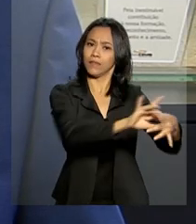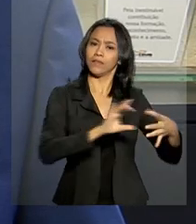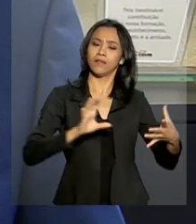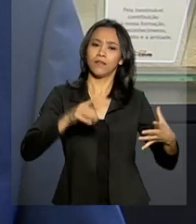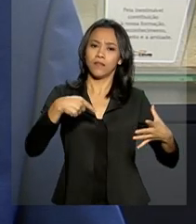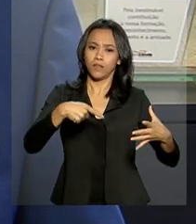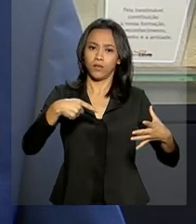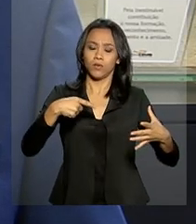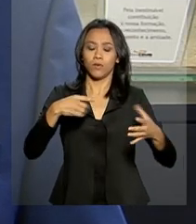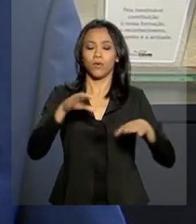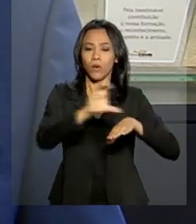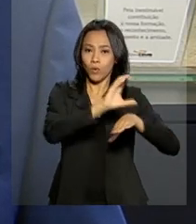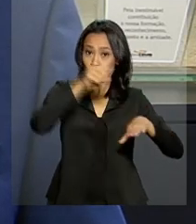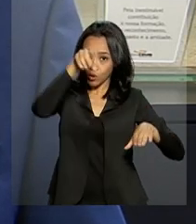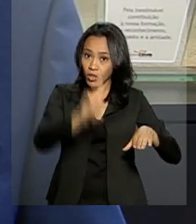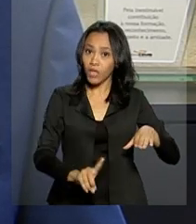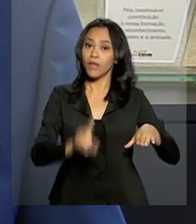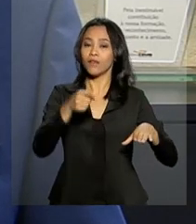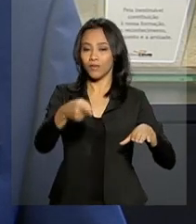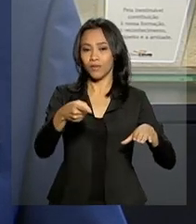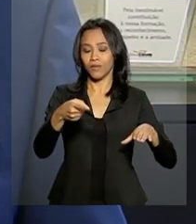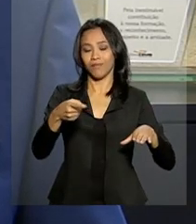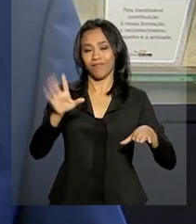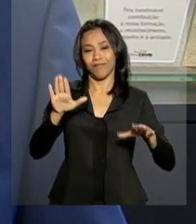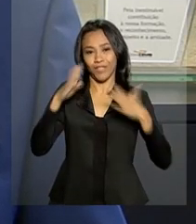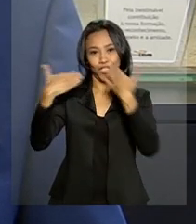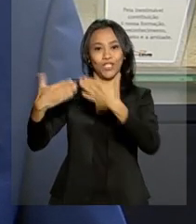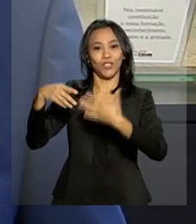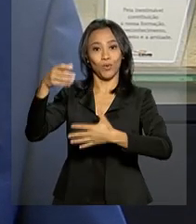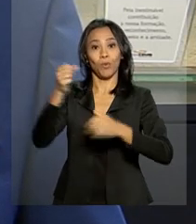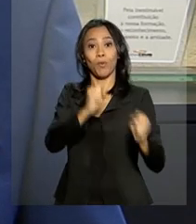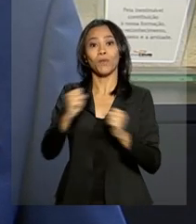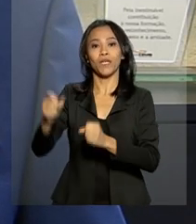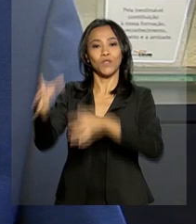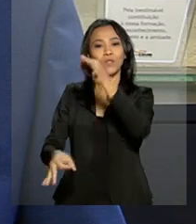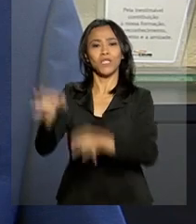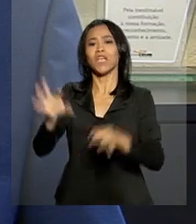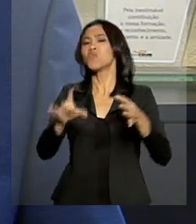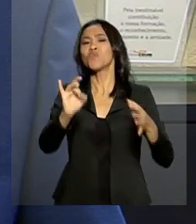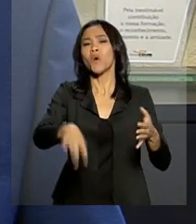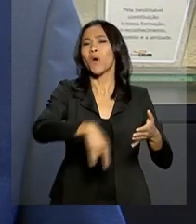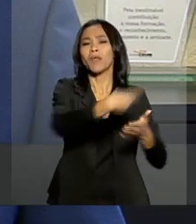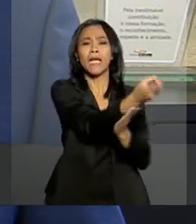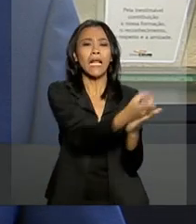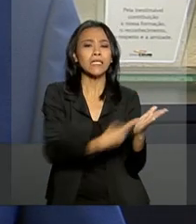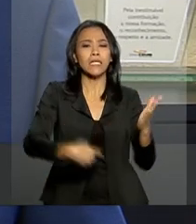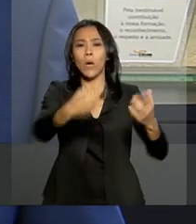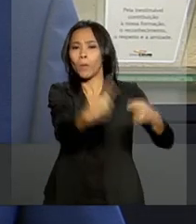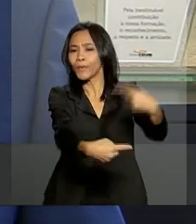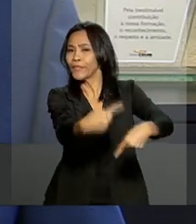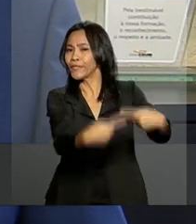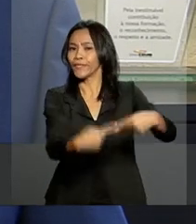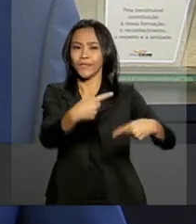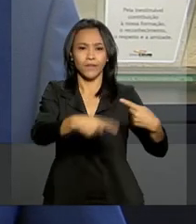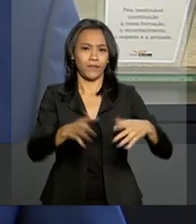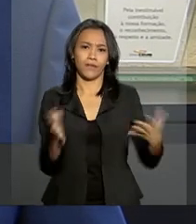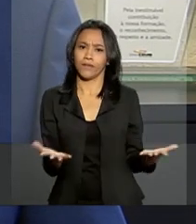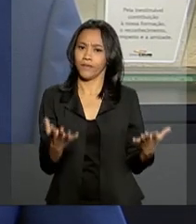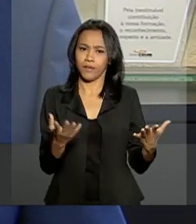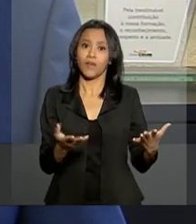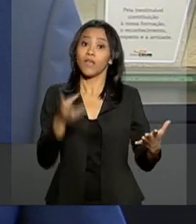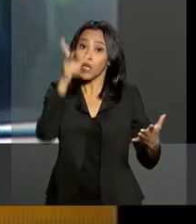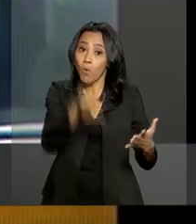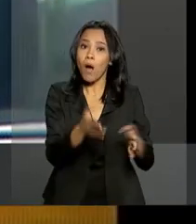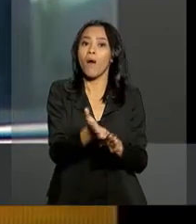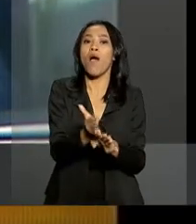exigíveis perante o Poder Judiciário. E não só uma declaração política de intenções como havia em Constituições